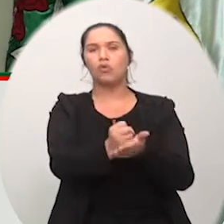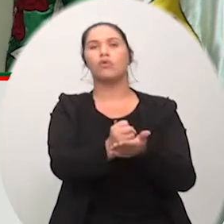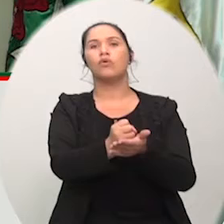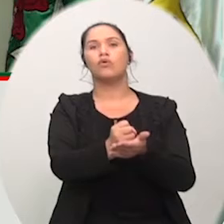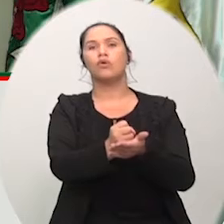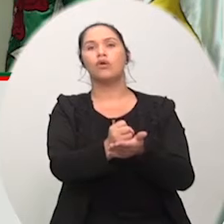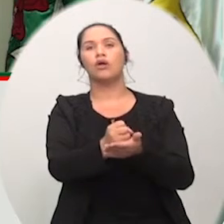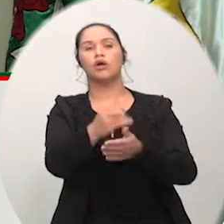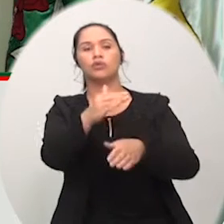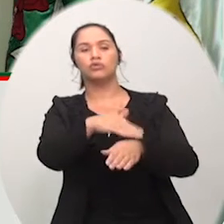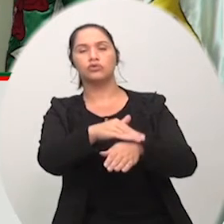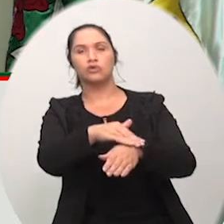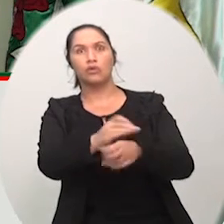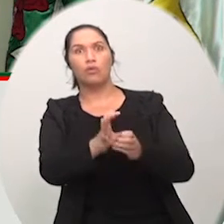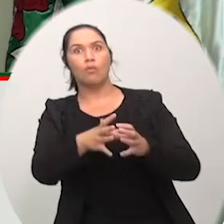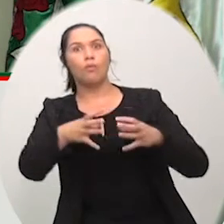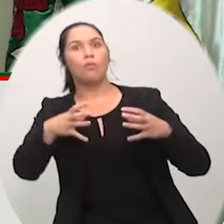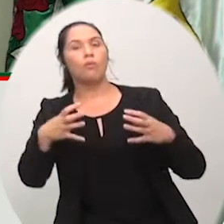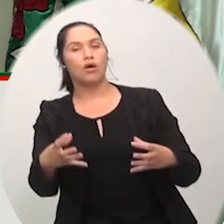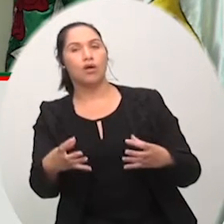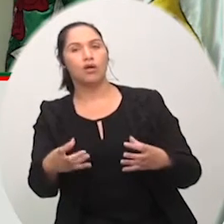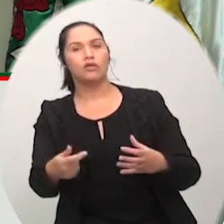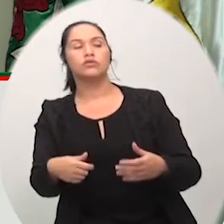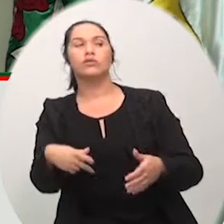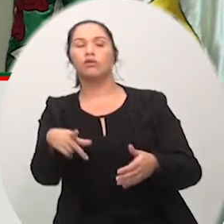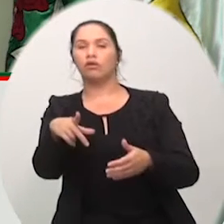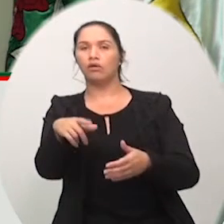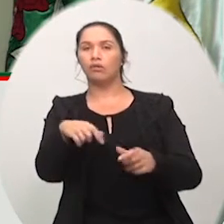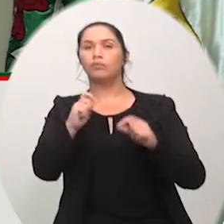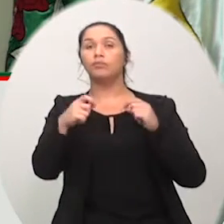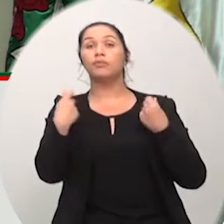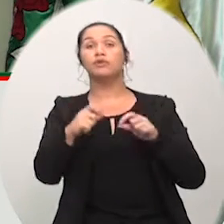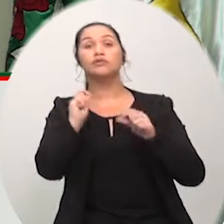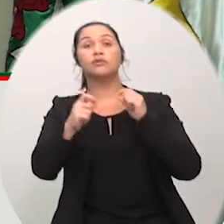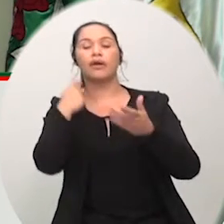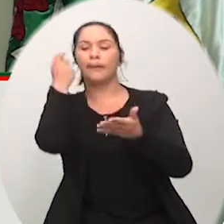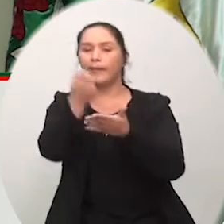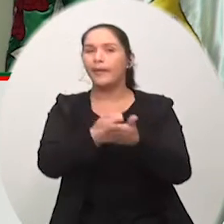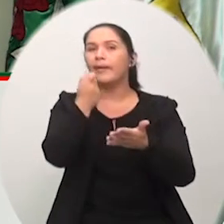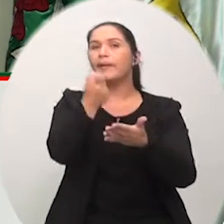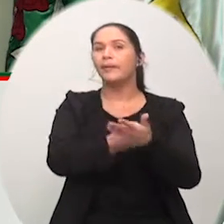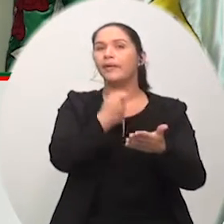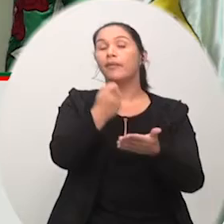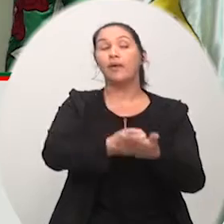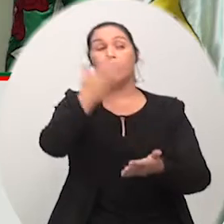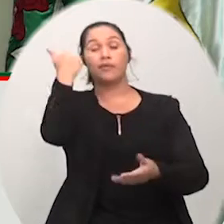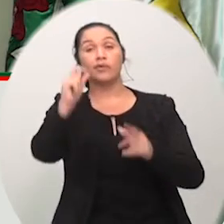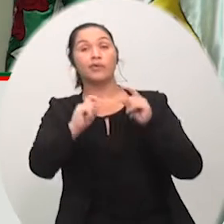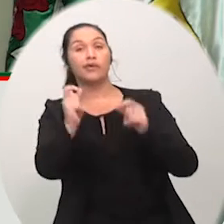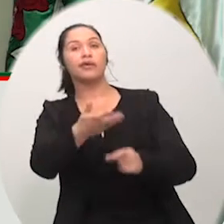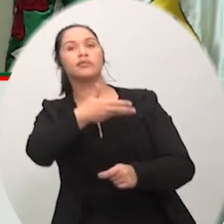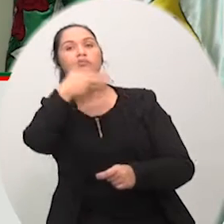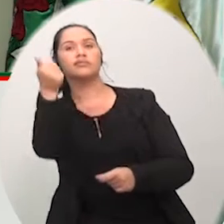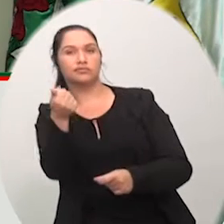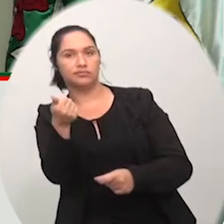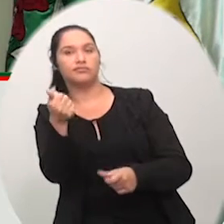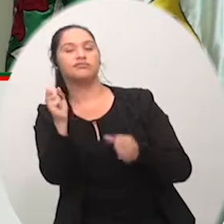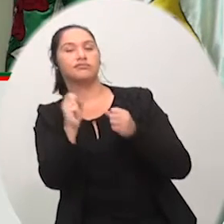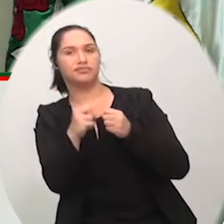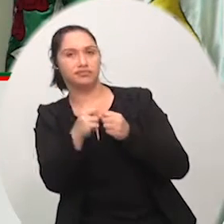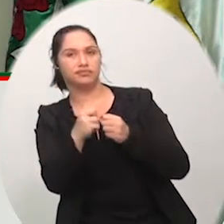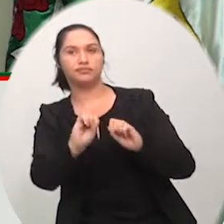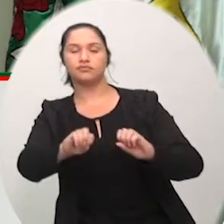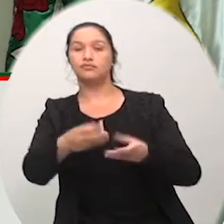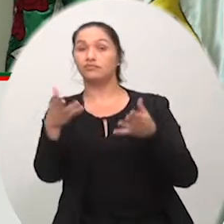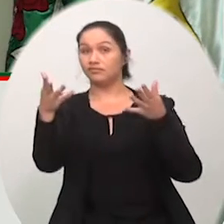cobrança, normalmente. Ou seja, esse difunto ali já foi, vamos benzer ele, vamos fazer um novo contrato